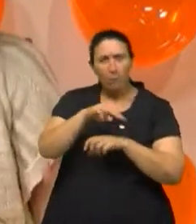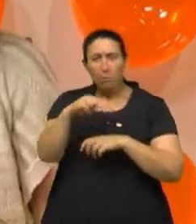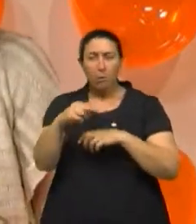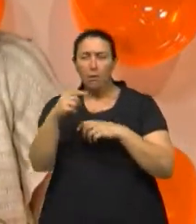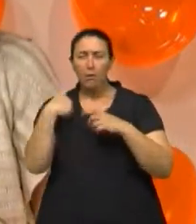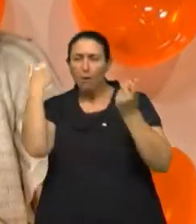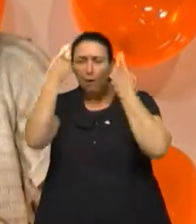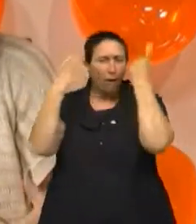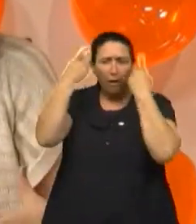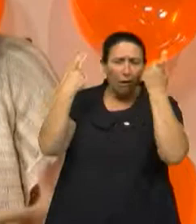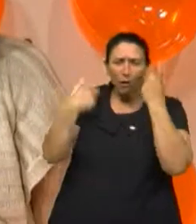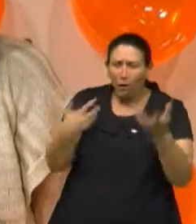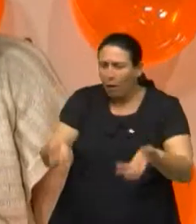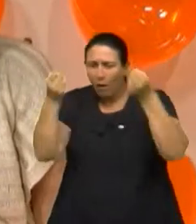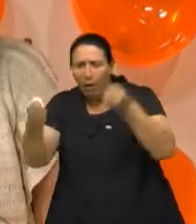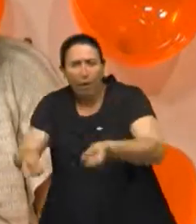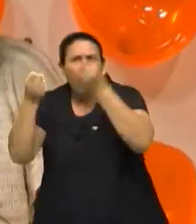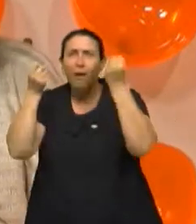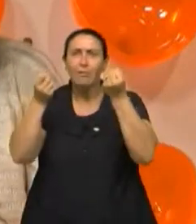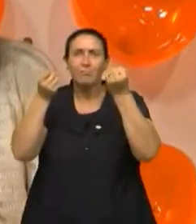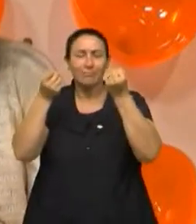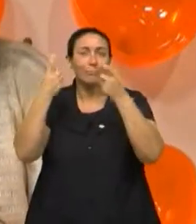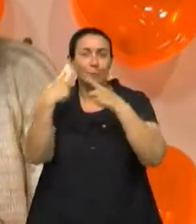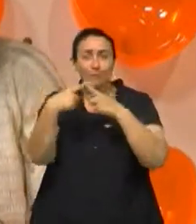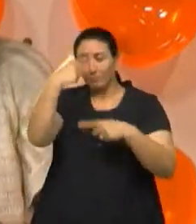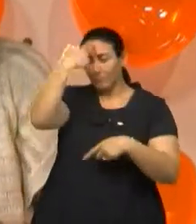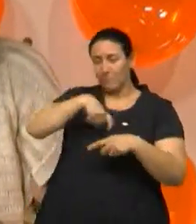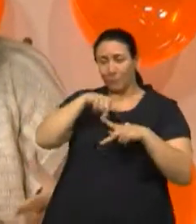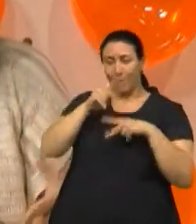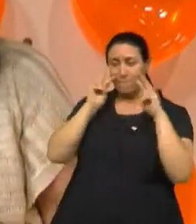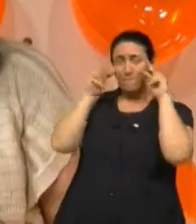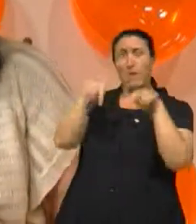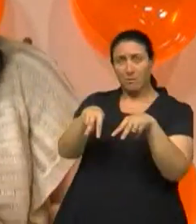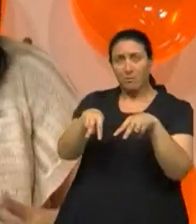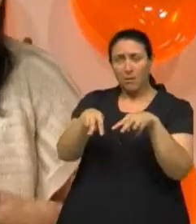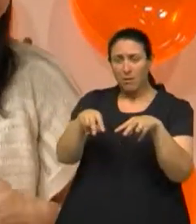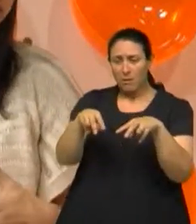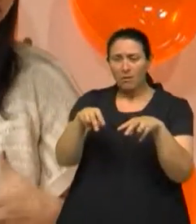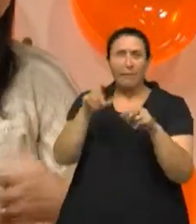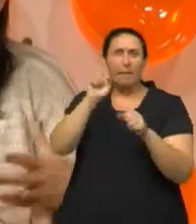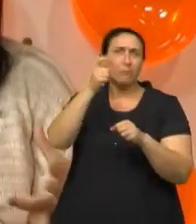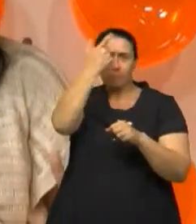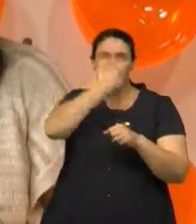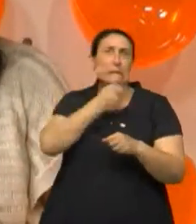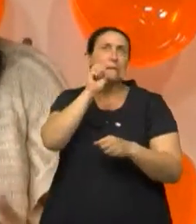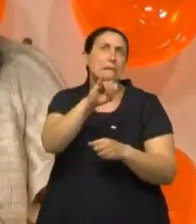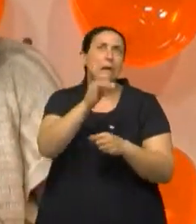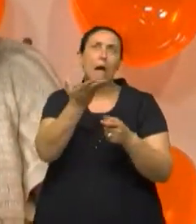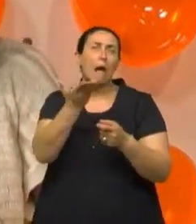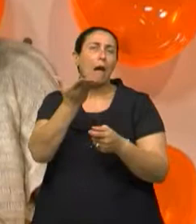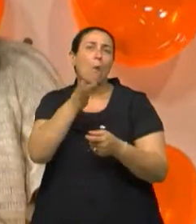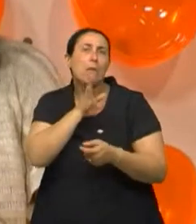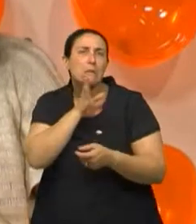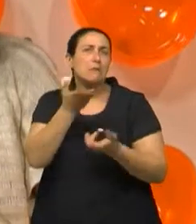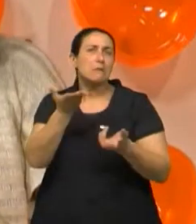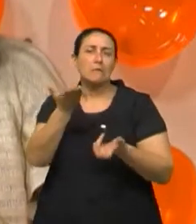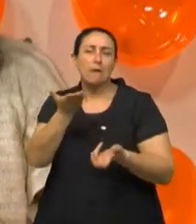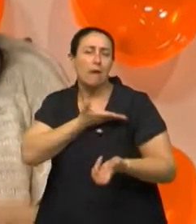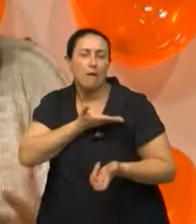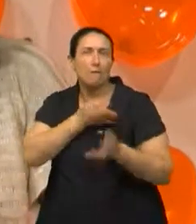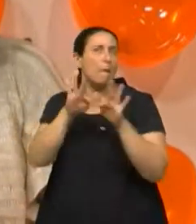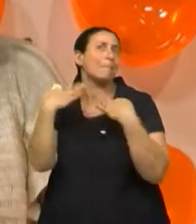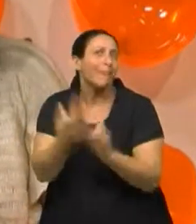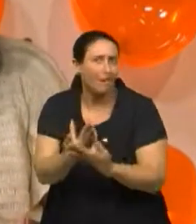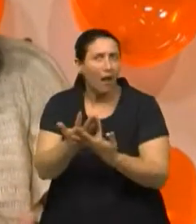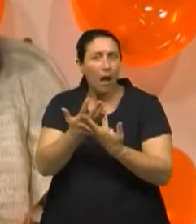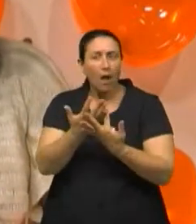pânico, porque realmente é uma situação de muito estresse para quem está vivenciando, principalmente se é uma pessoa conhecida, familiar. E